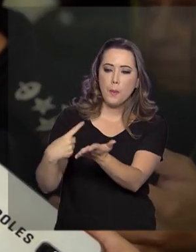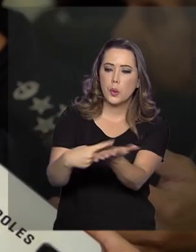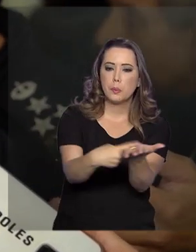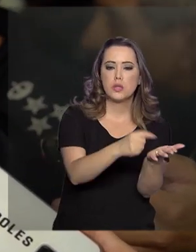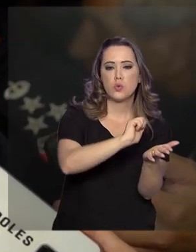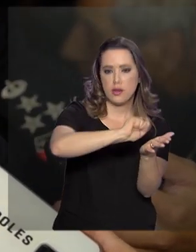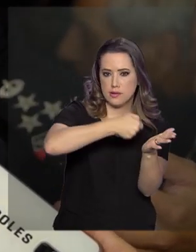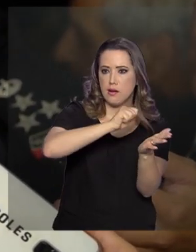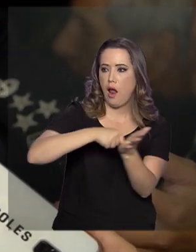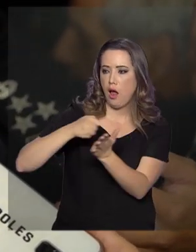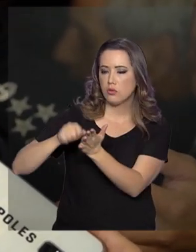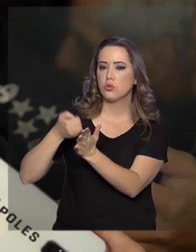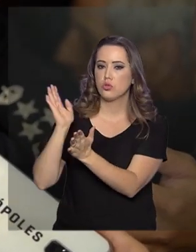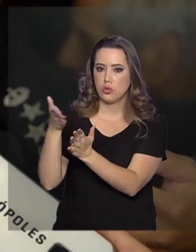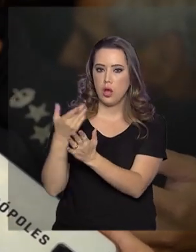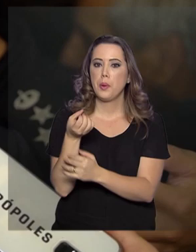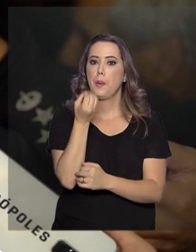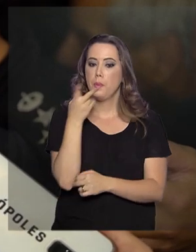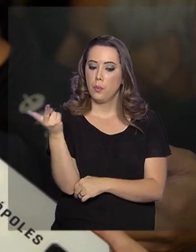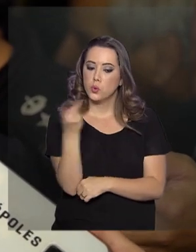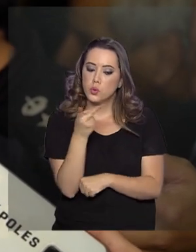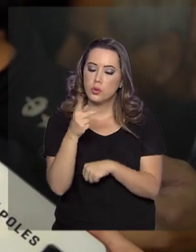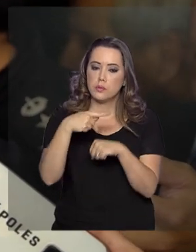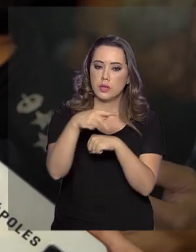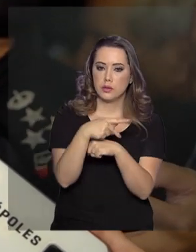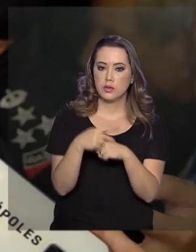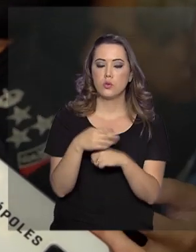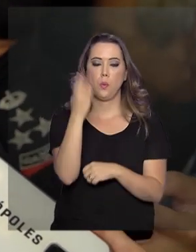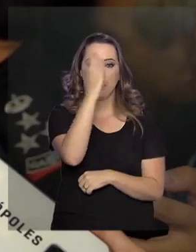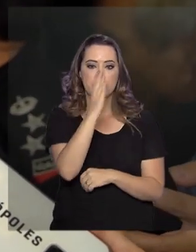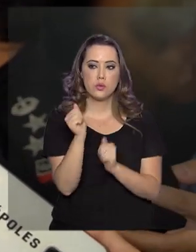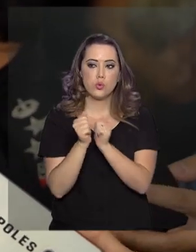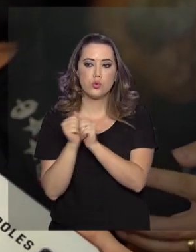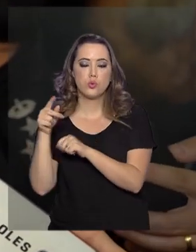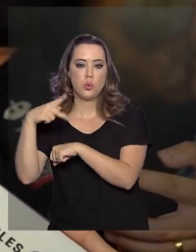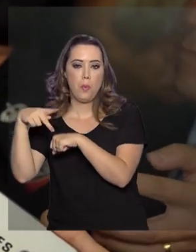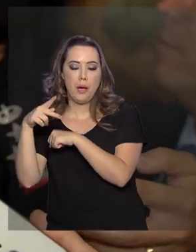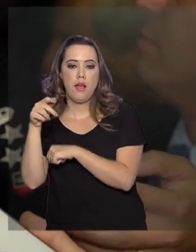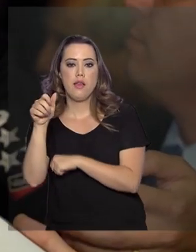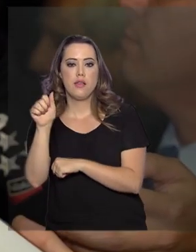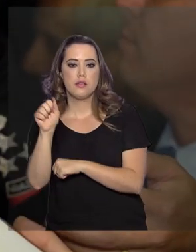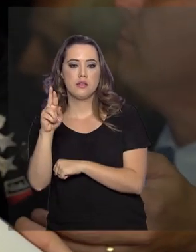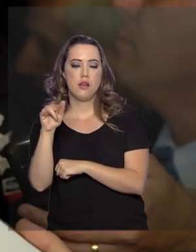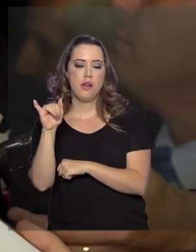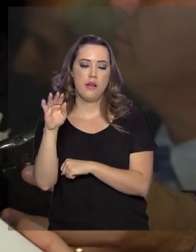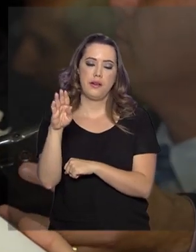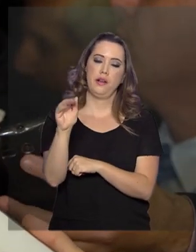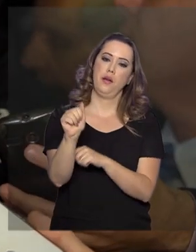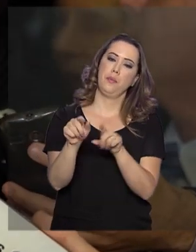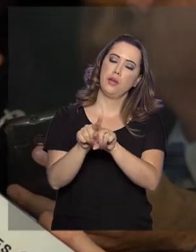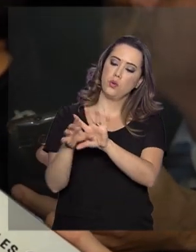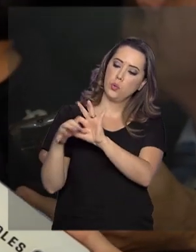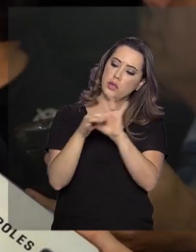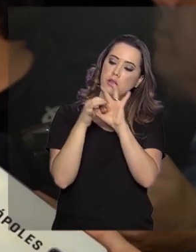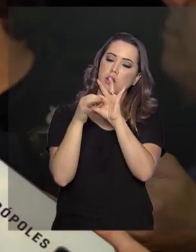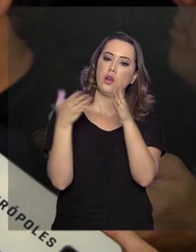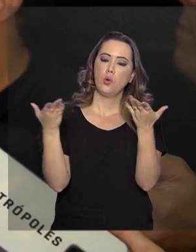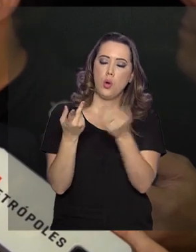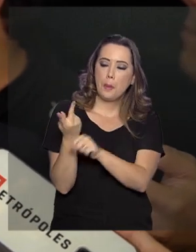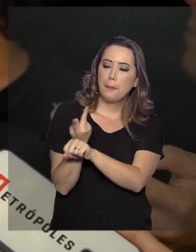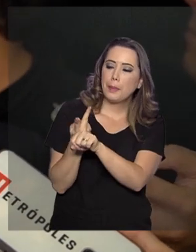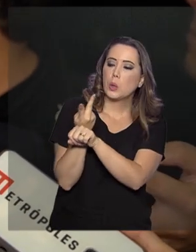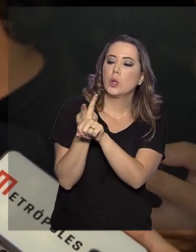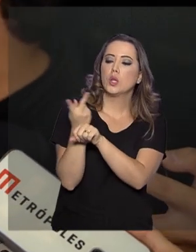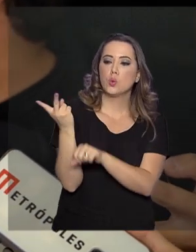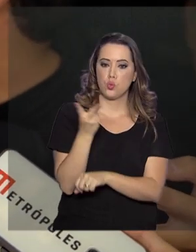trouxeram benefícios para os nossos povos. O Brasil e a Arábia Saudita se integram nesse momento na busca de